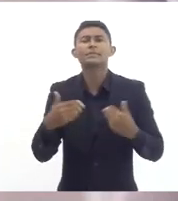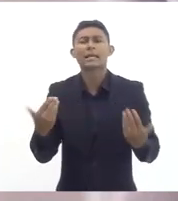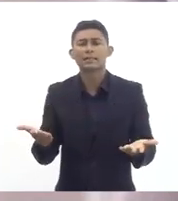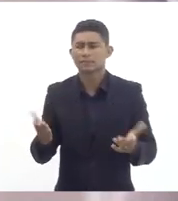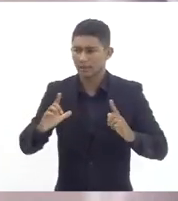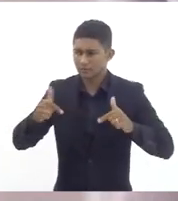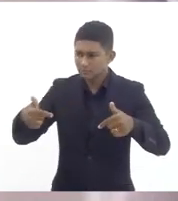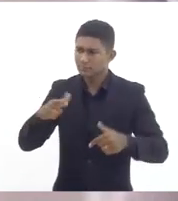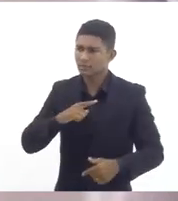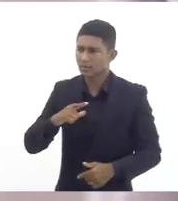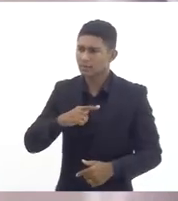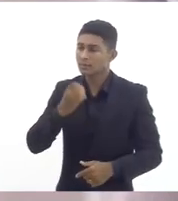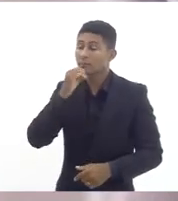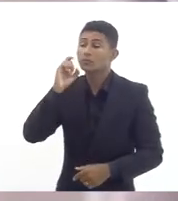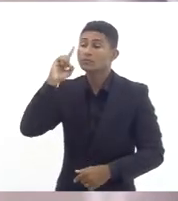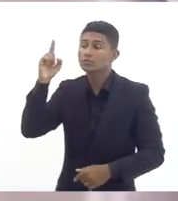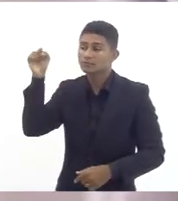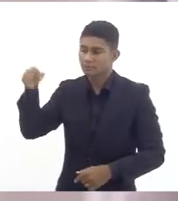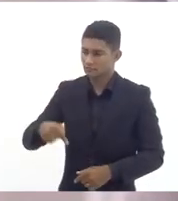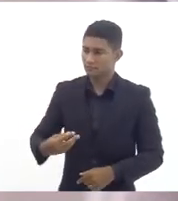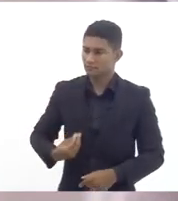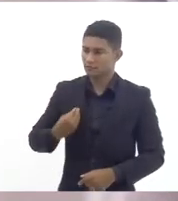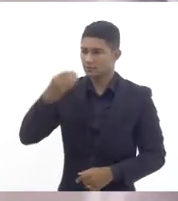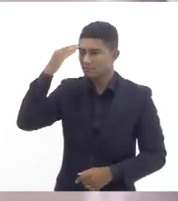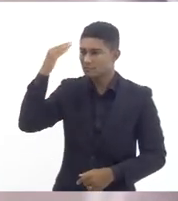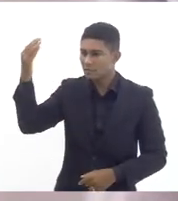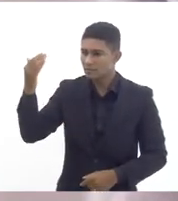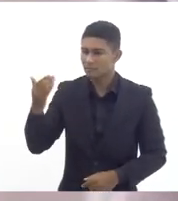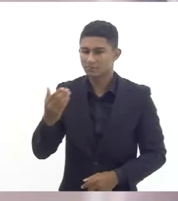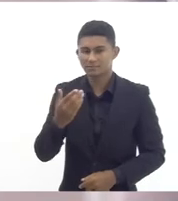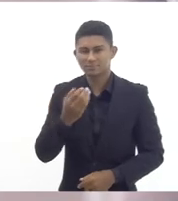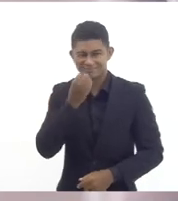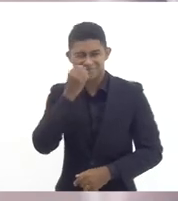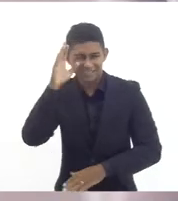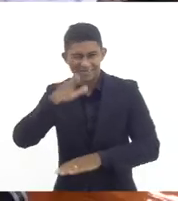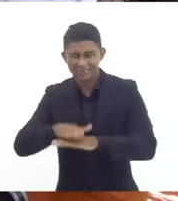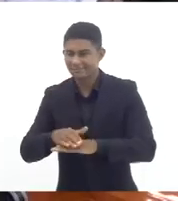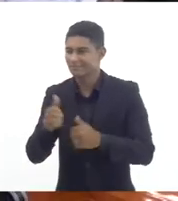dia e muito obrigado pela presença boa tarde já na verdade